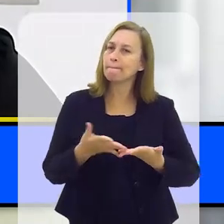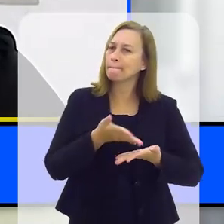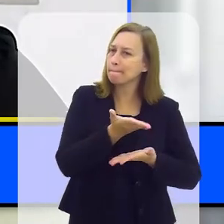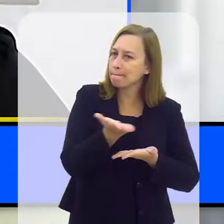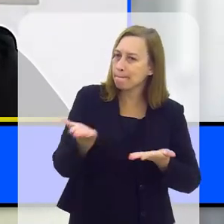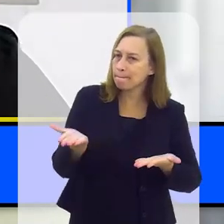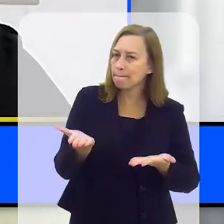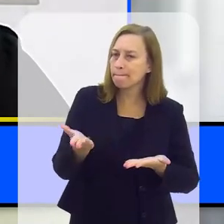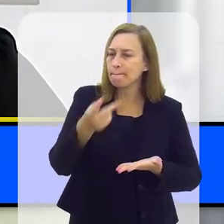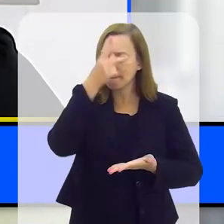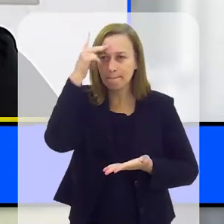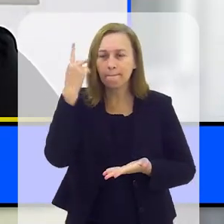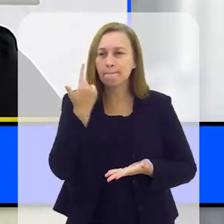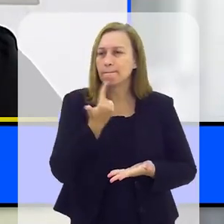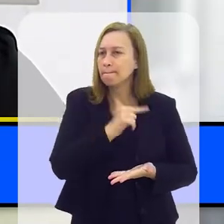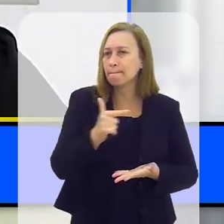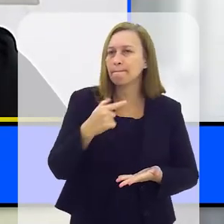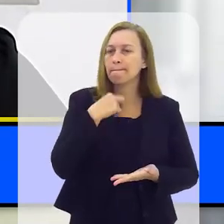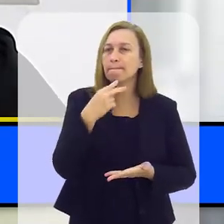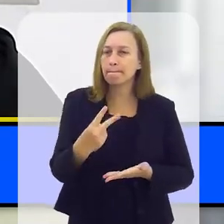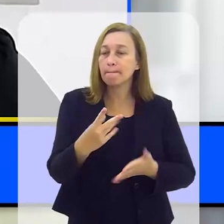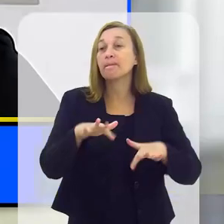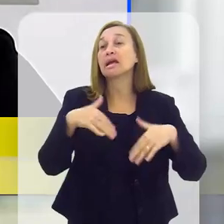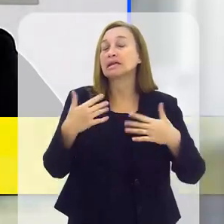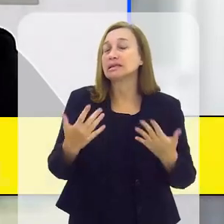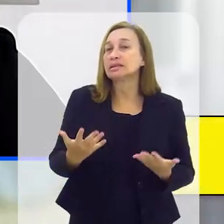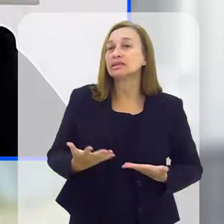à voz de quem não tem voz.